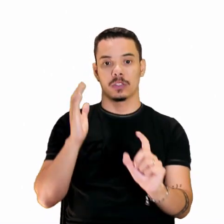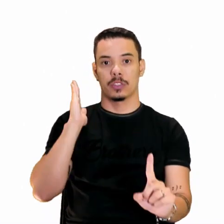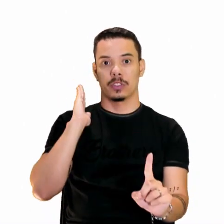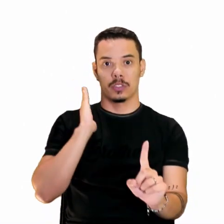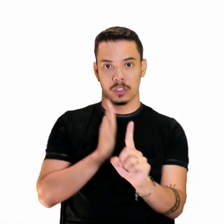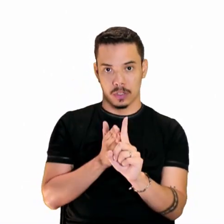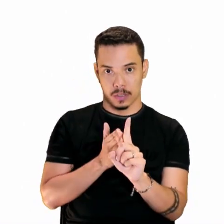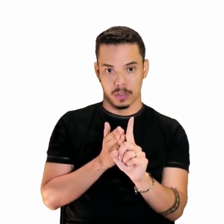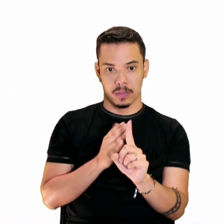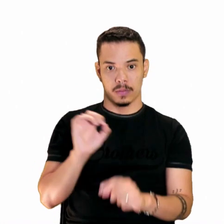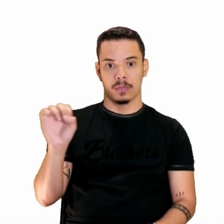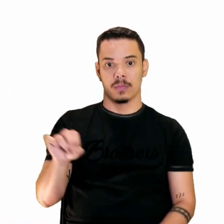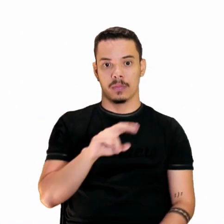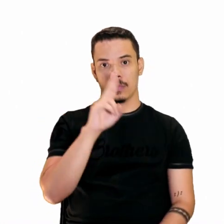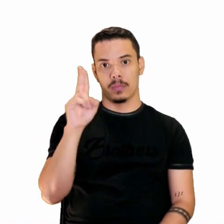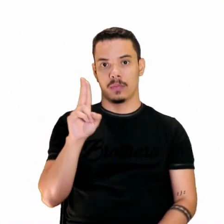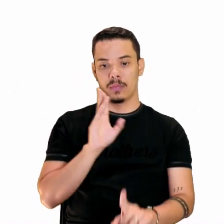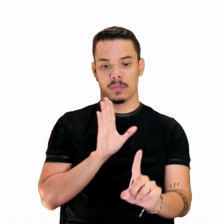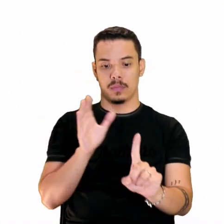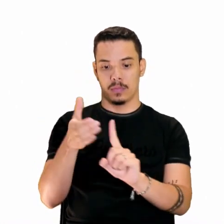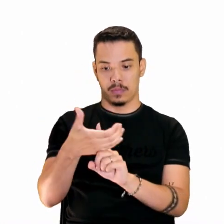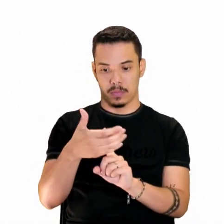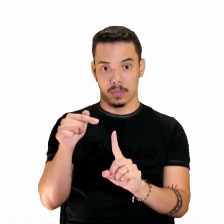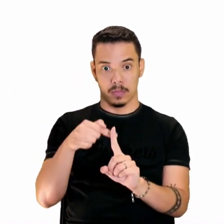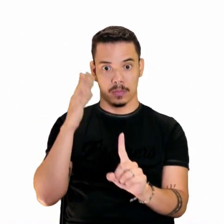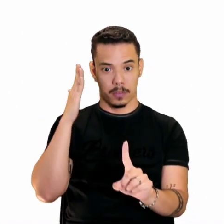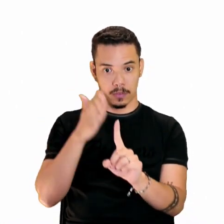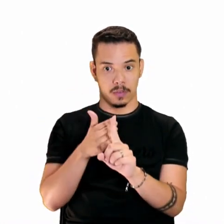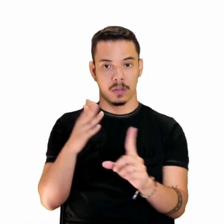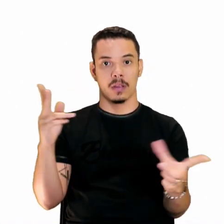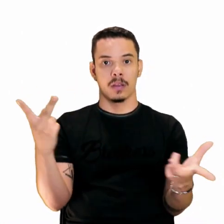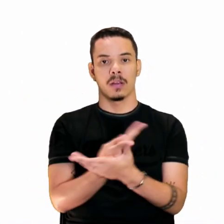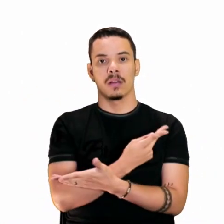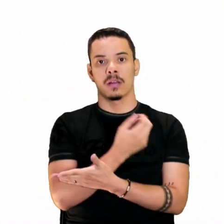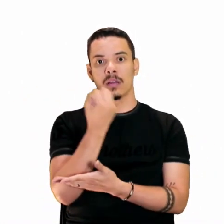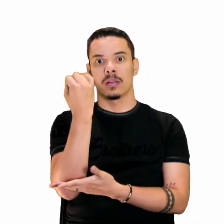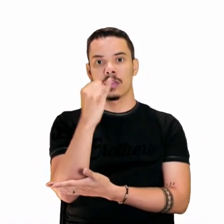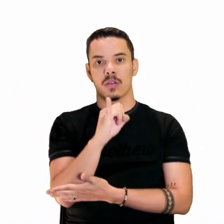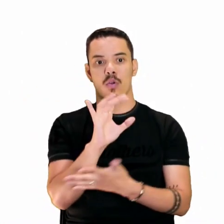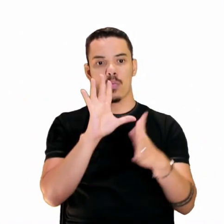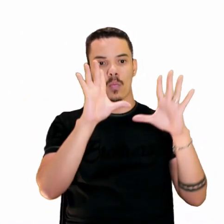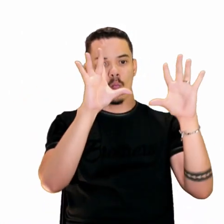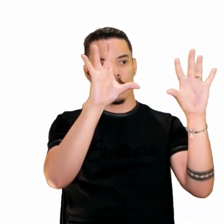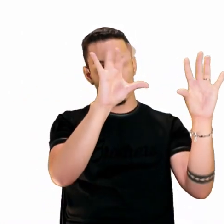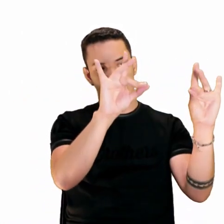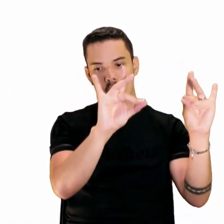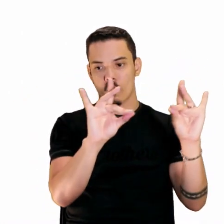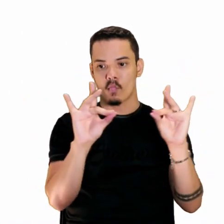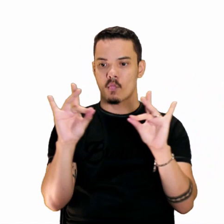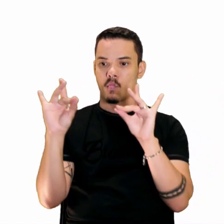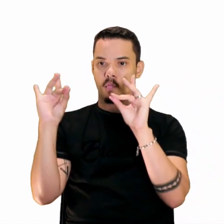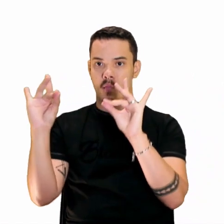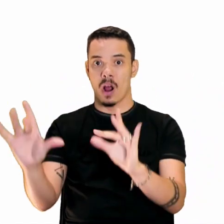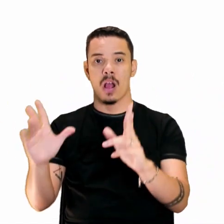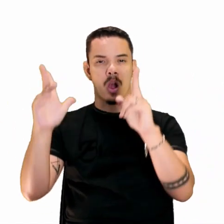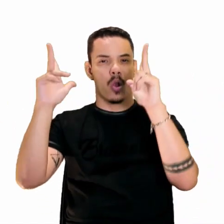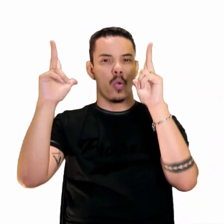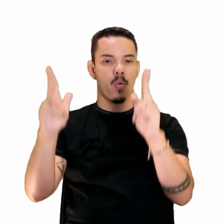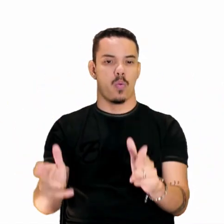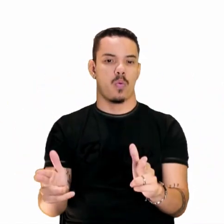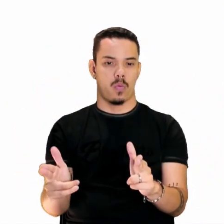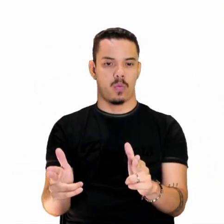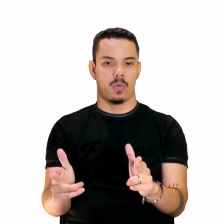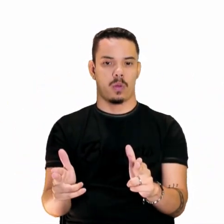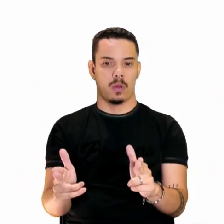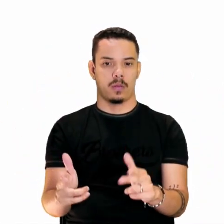forma direta, que ocorre quando se copia o trecho na íntegra. É